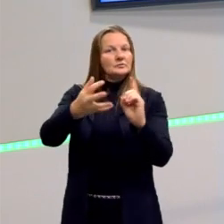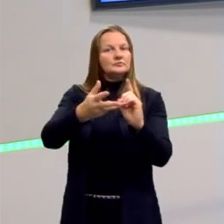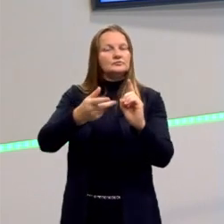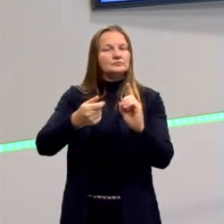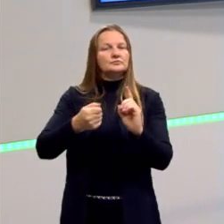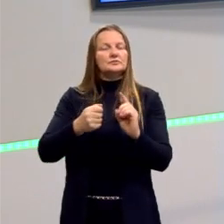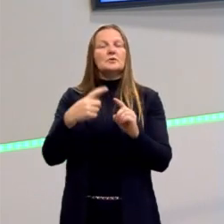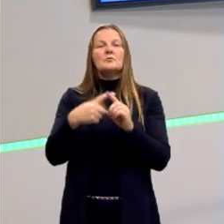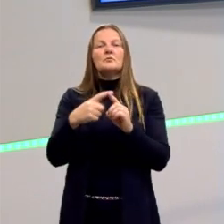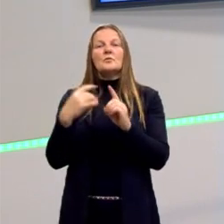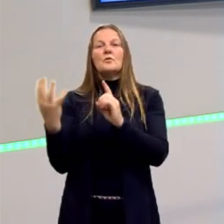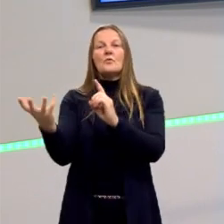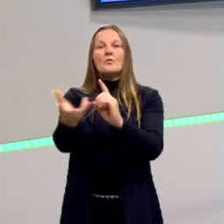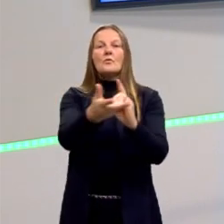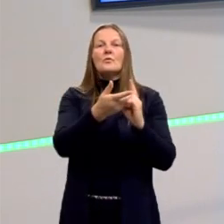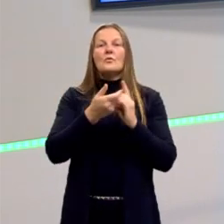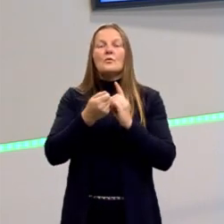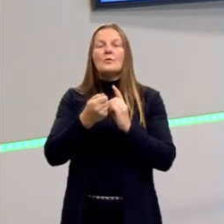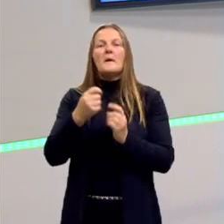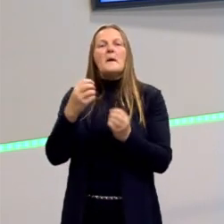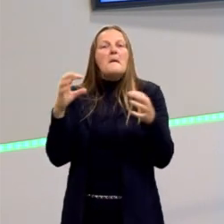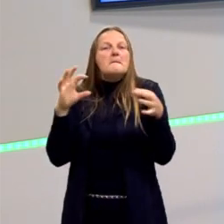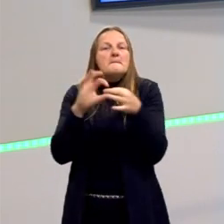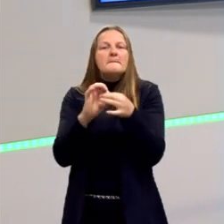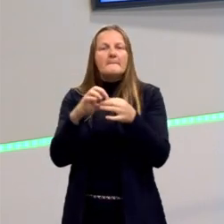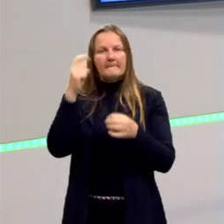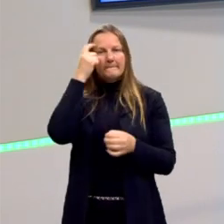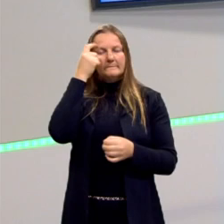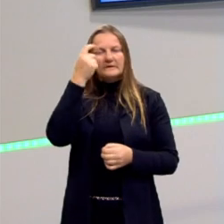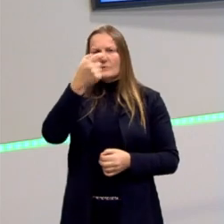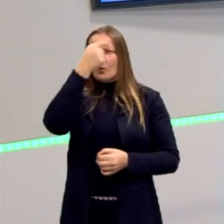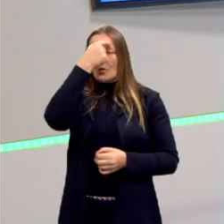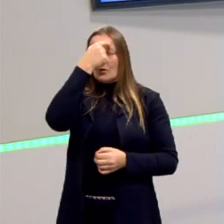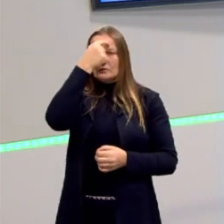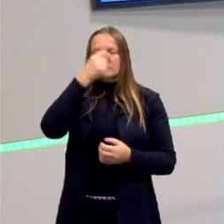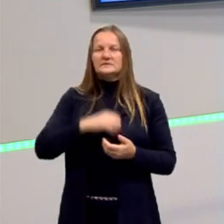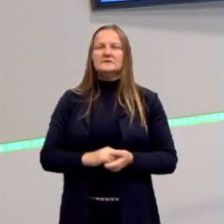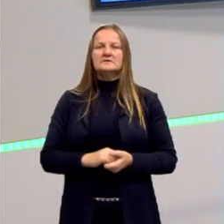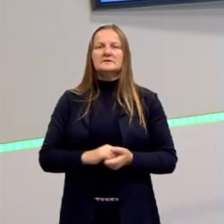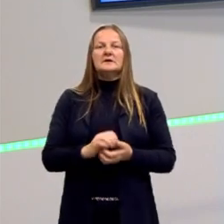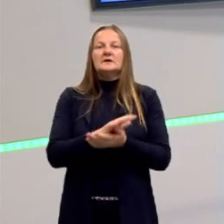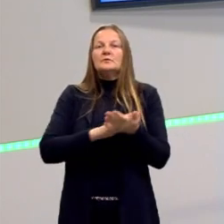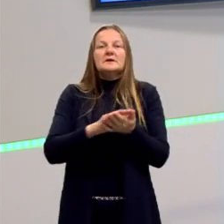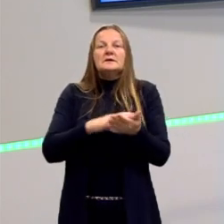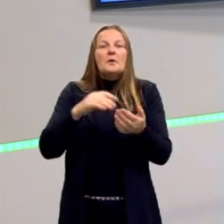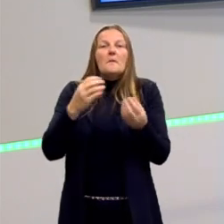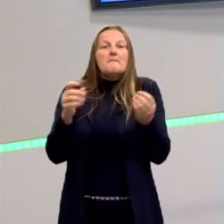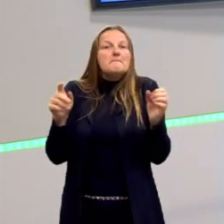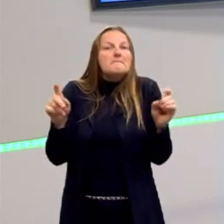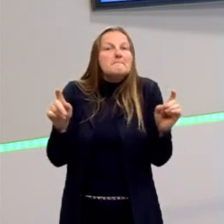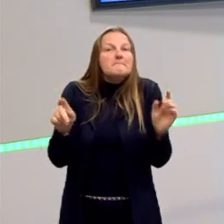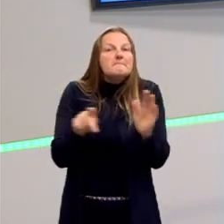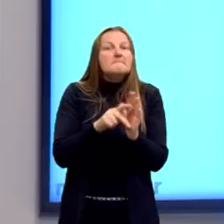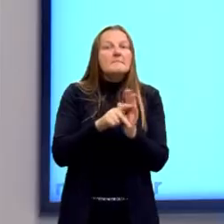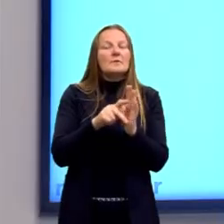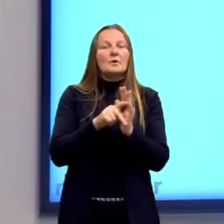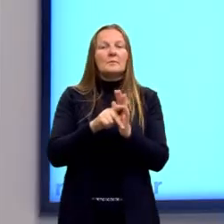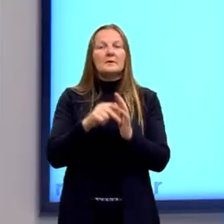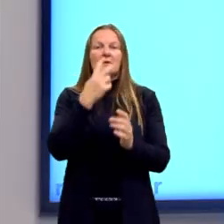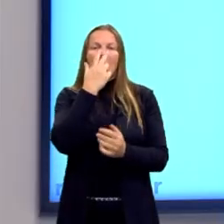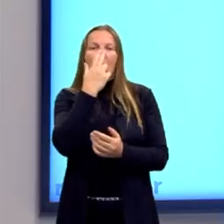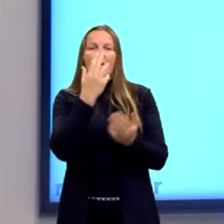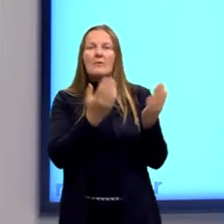muito ligado ao pensamento, muito ligado à consciência. Ela não é concreta, como vai trazer o